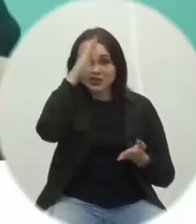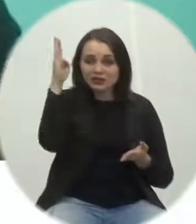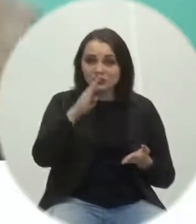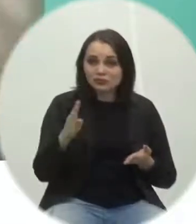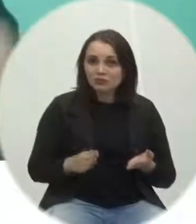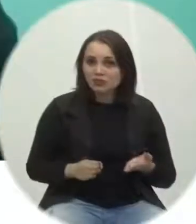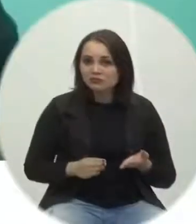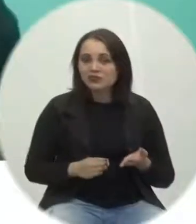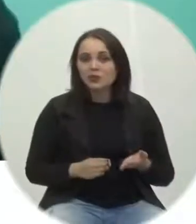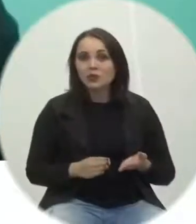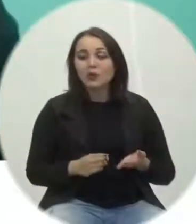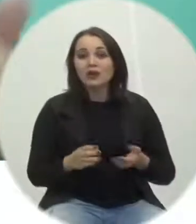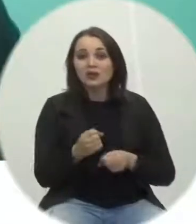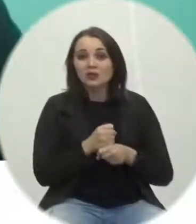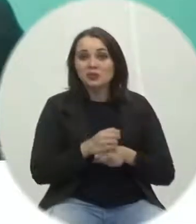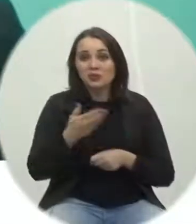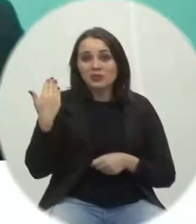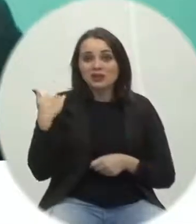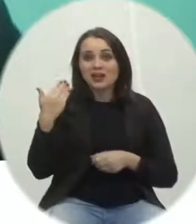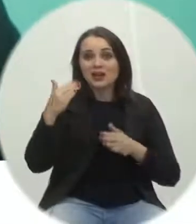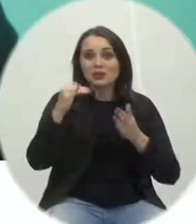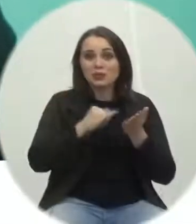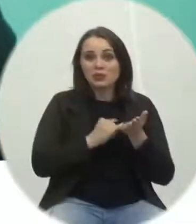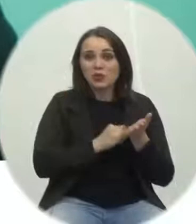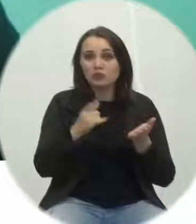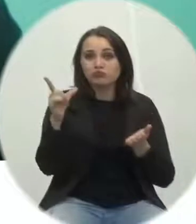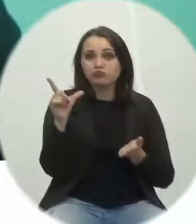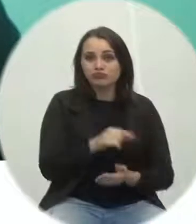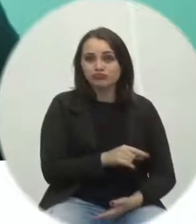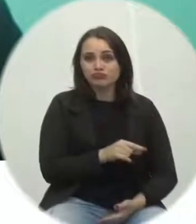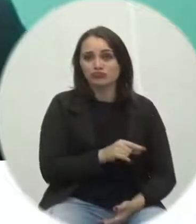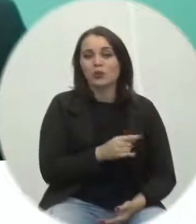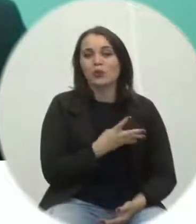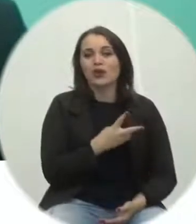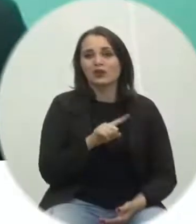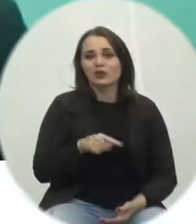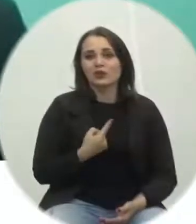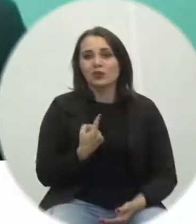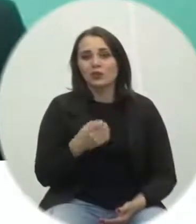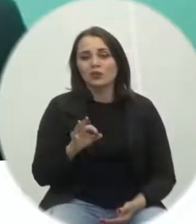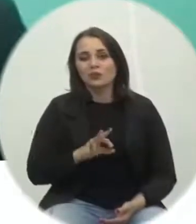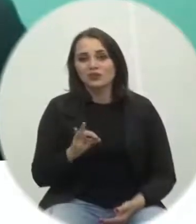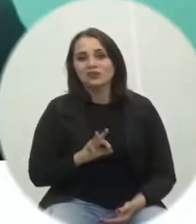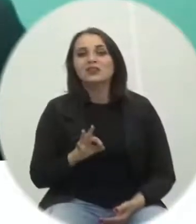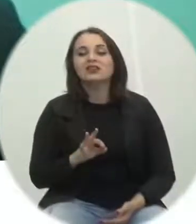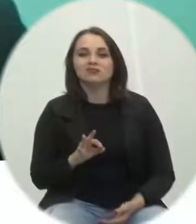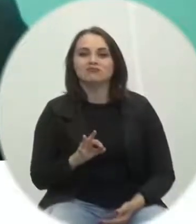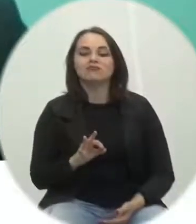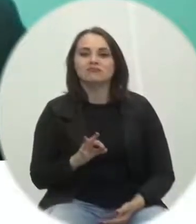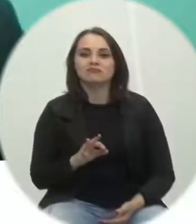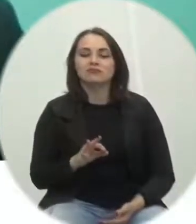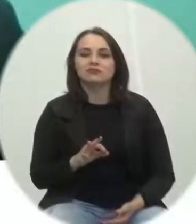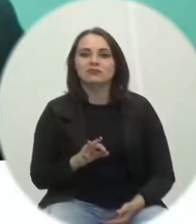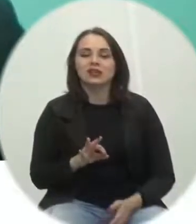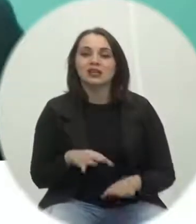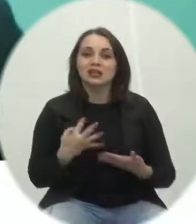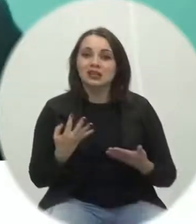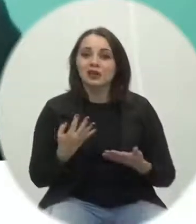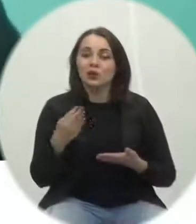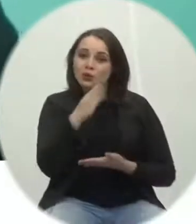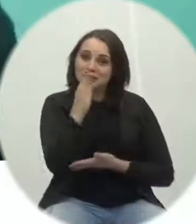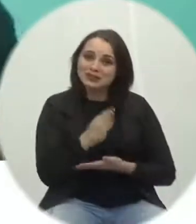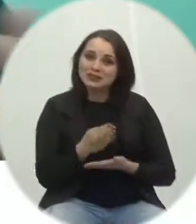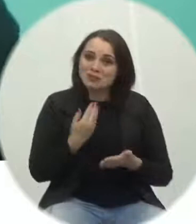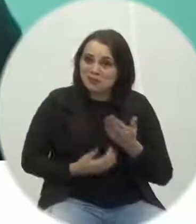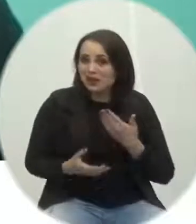no ano passado caiu 4,1% de acordo com os dados que foram passados para nós no ano passado e nessa reunião na semana passada